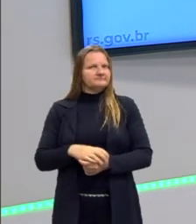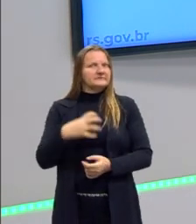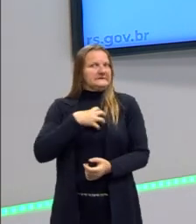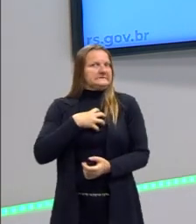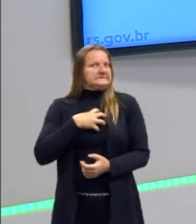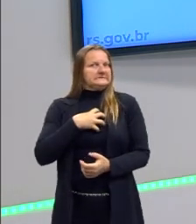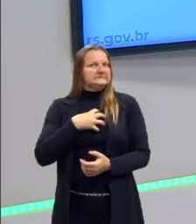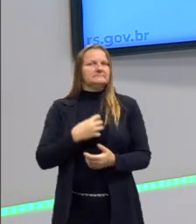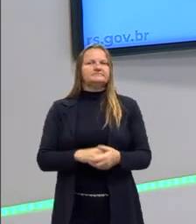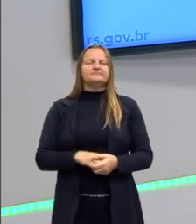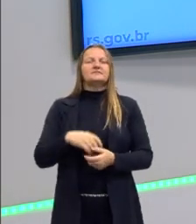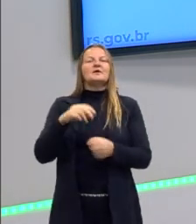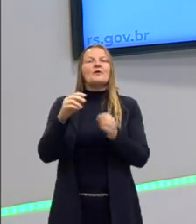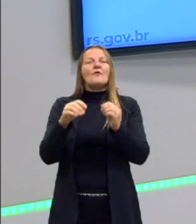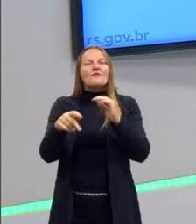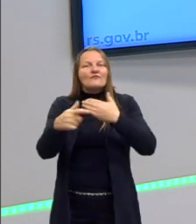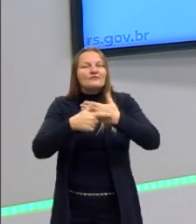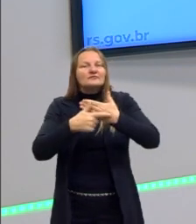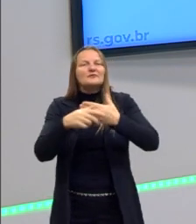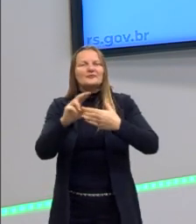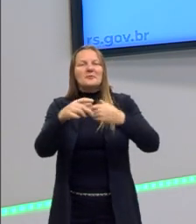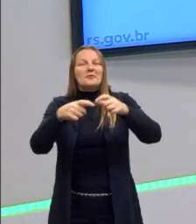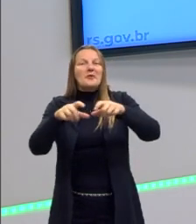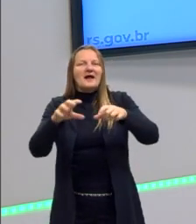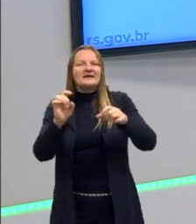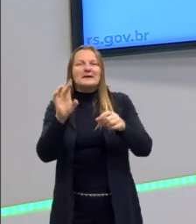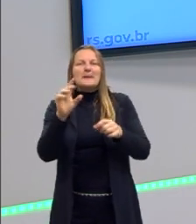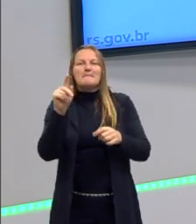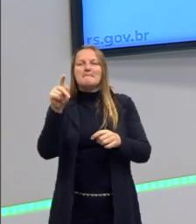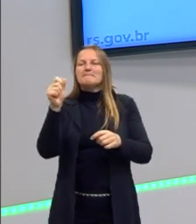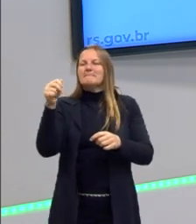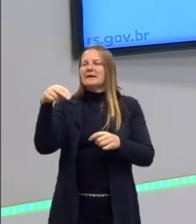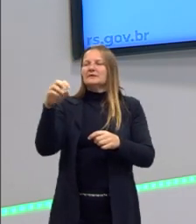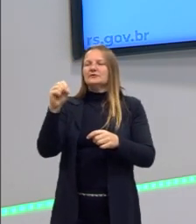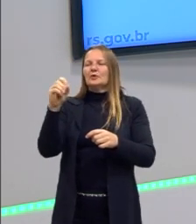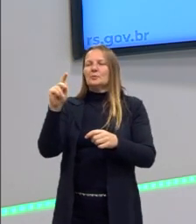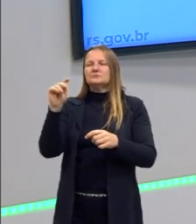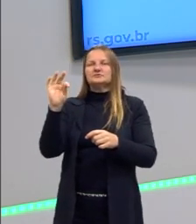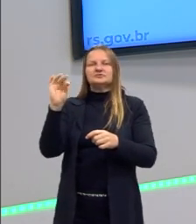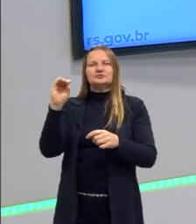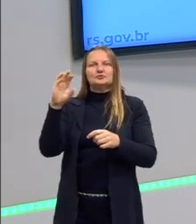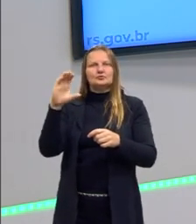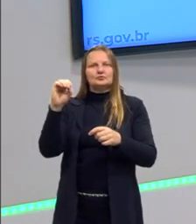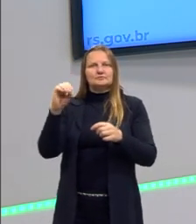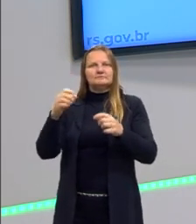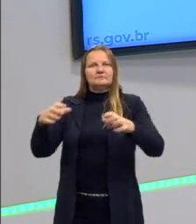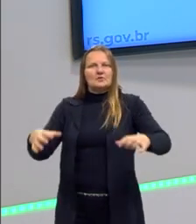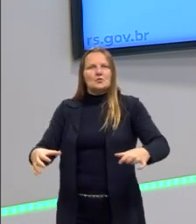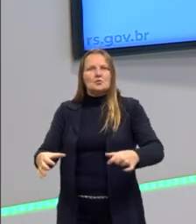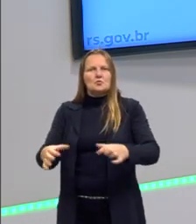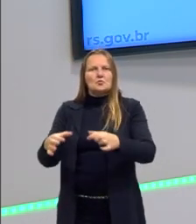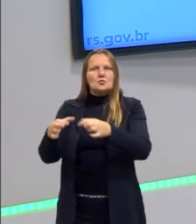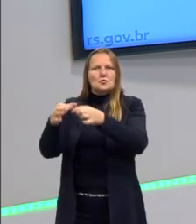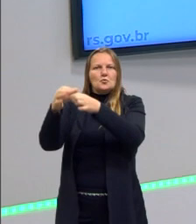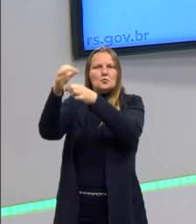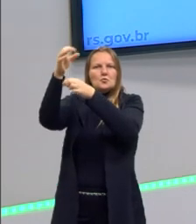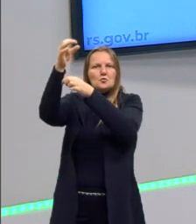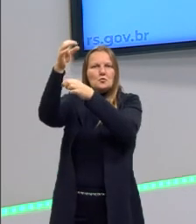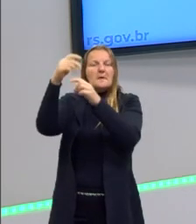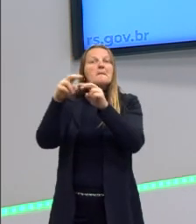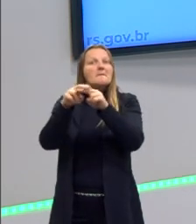Essa era a função do panóptico. E aí, ele vai, então, estudar as estruturas, como são montadas as estruturas, para